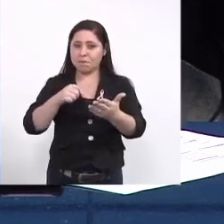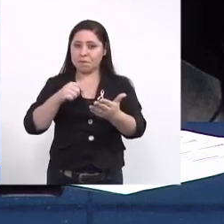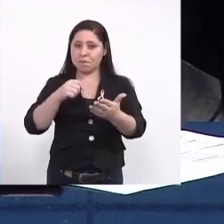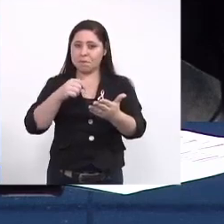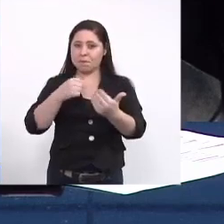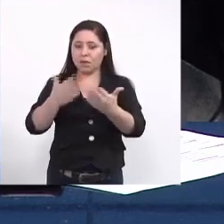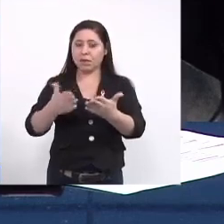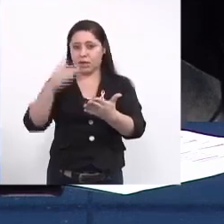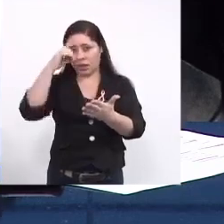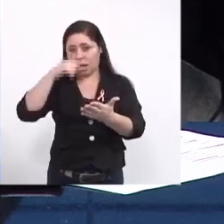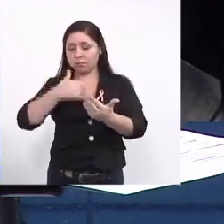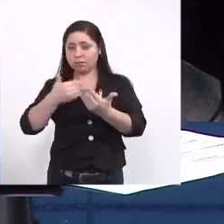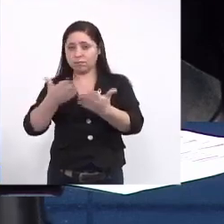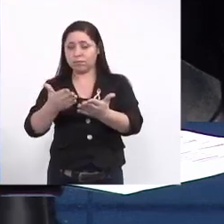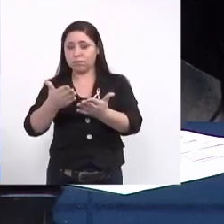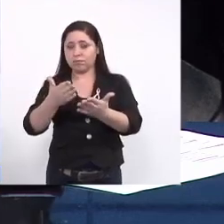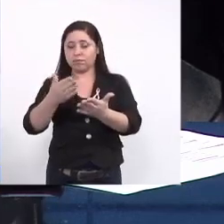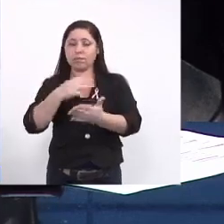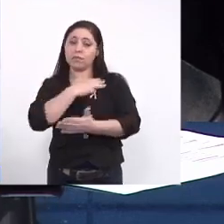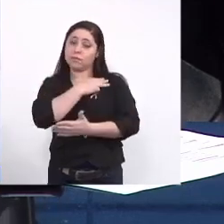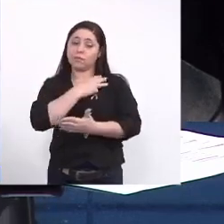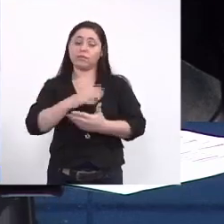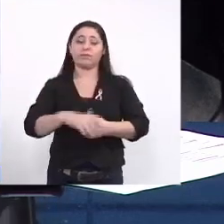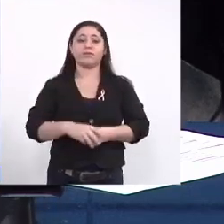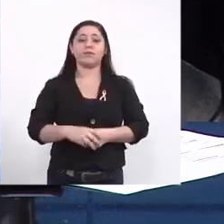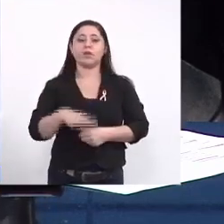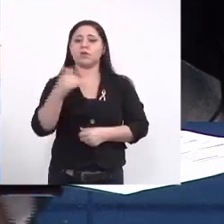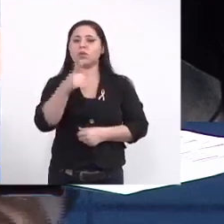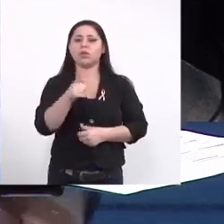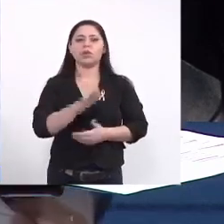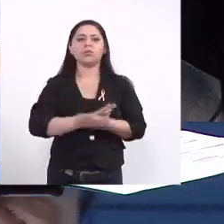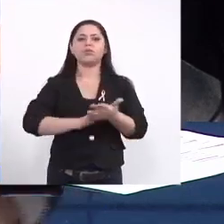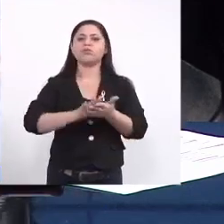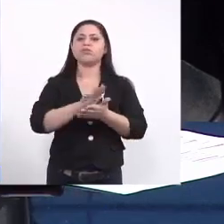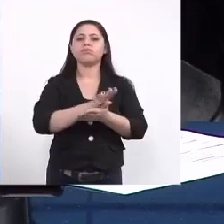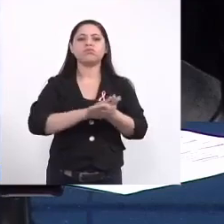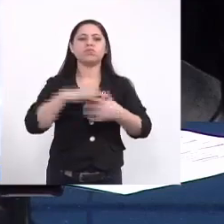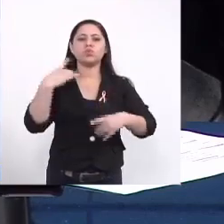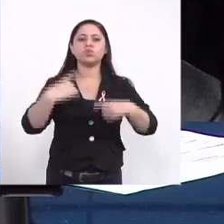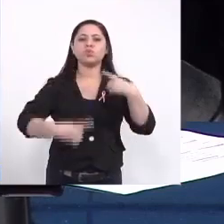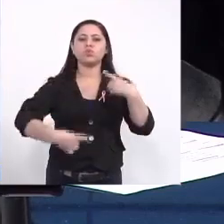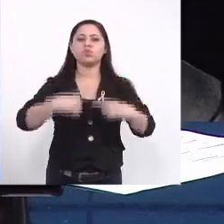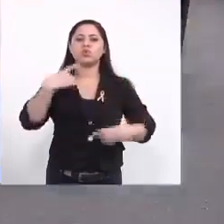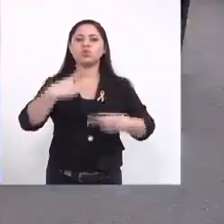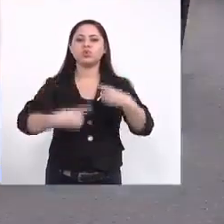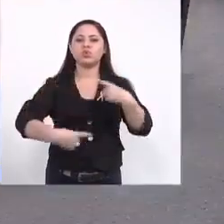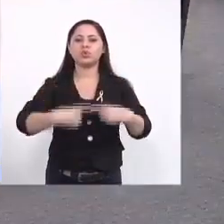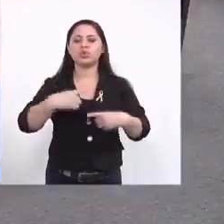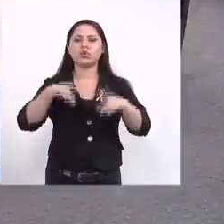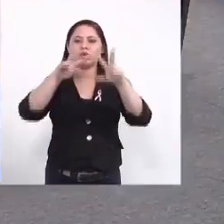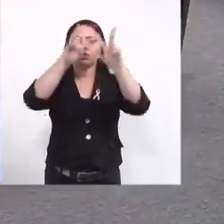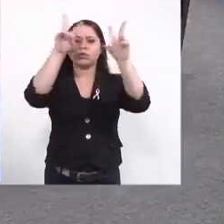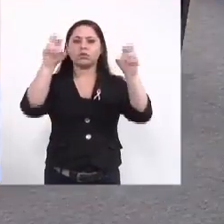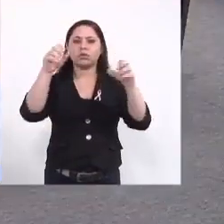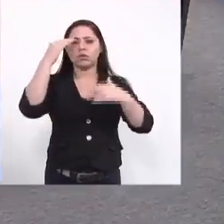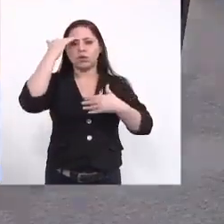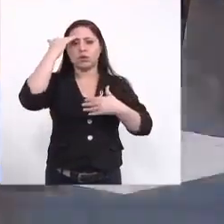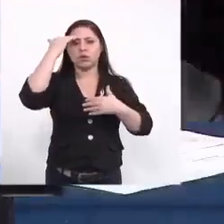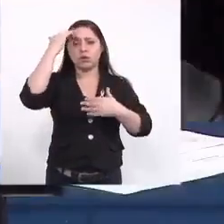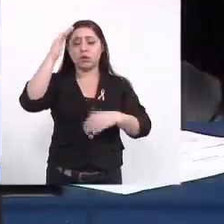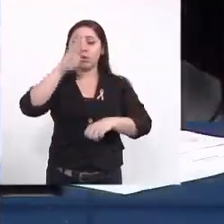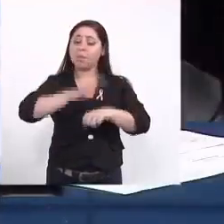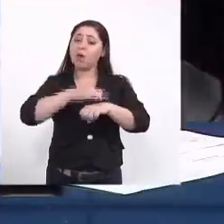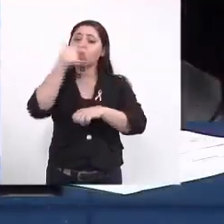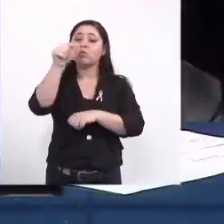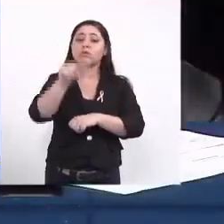Mandetta não havendo mais discussões sobre esse tema agradecendo